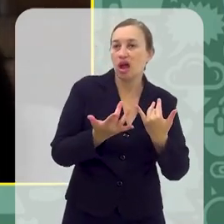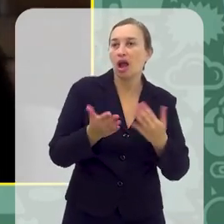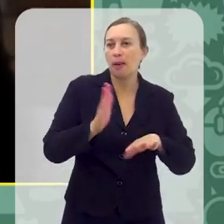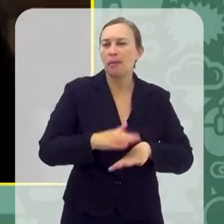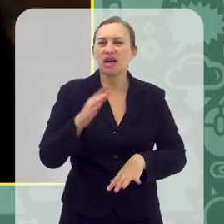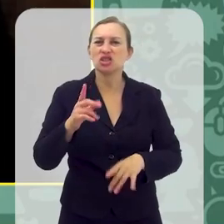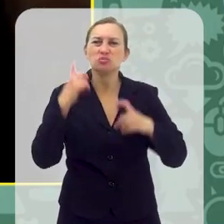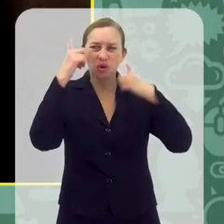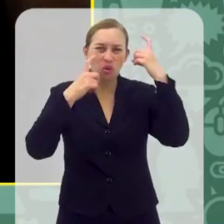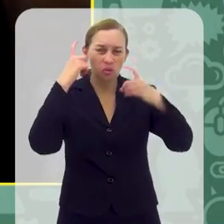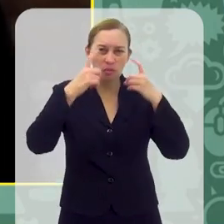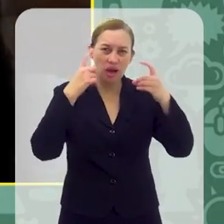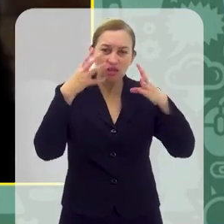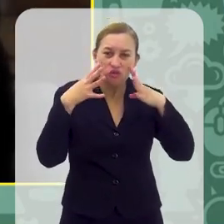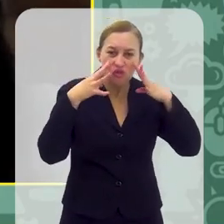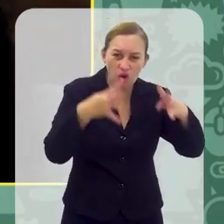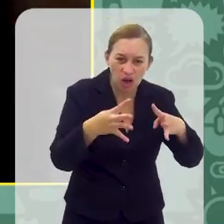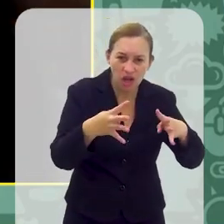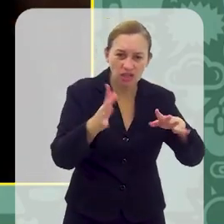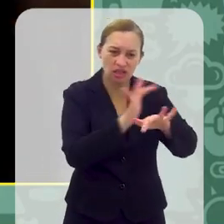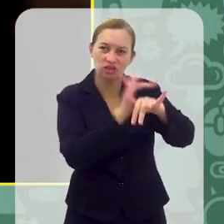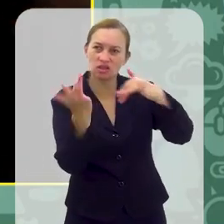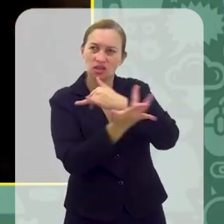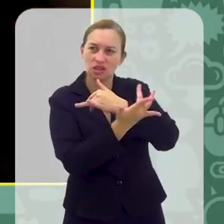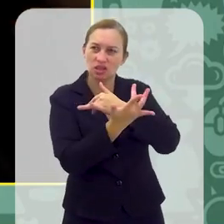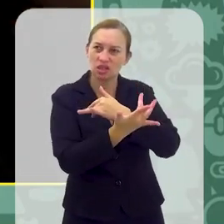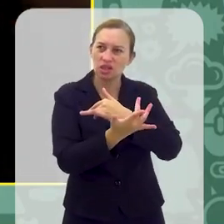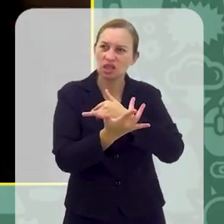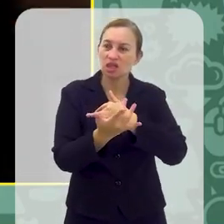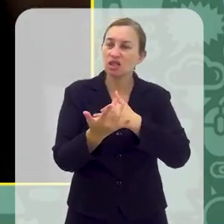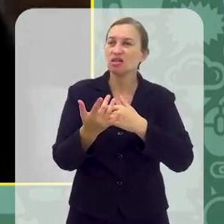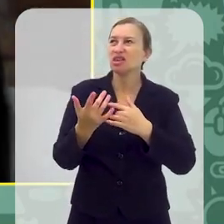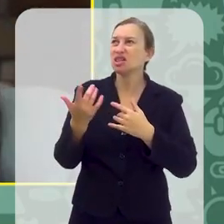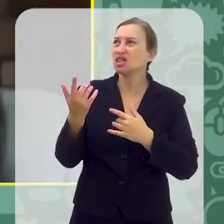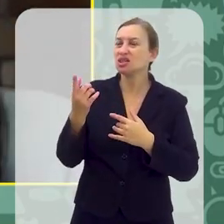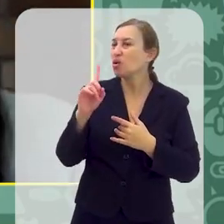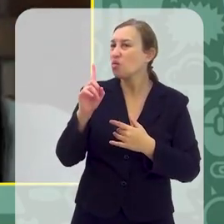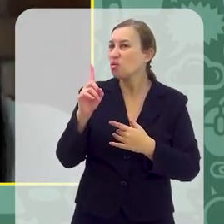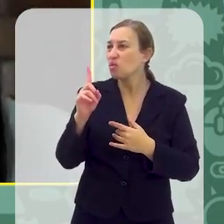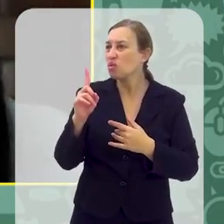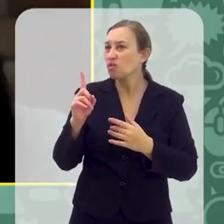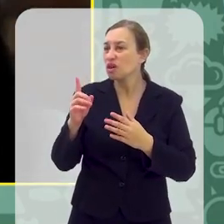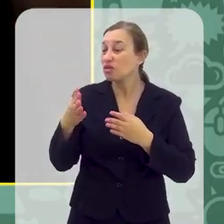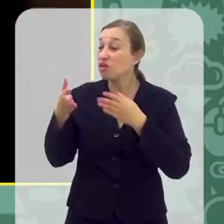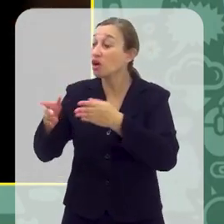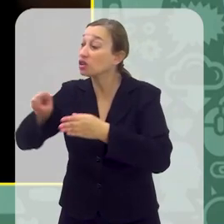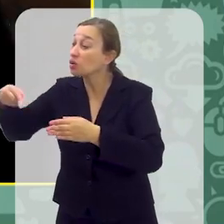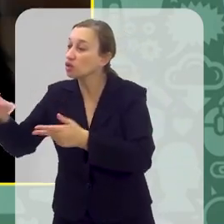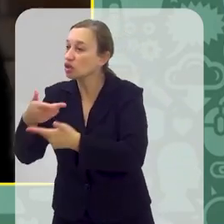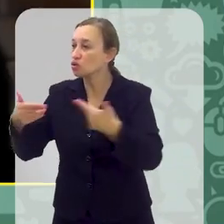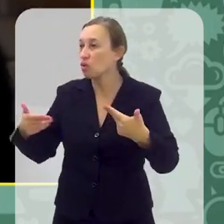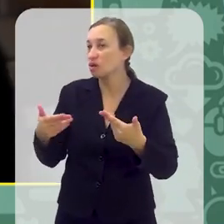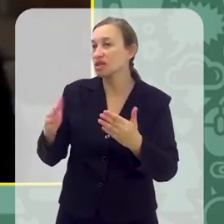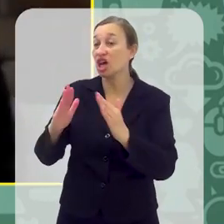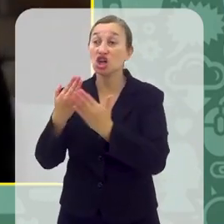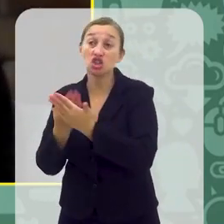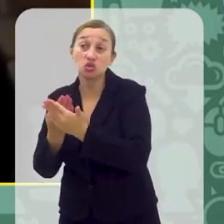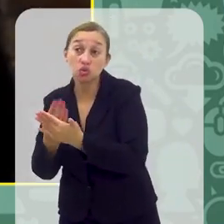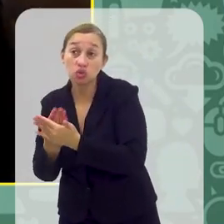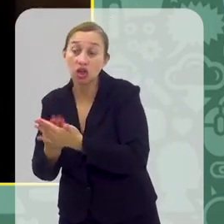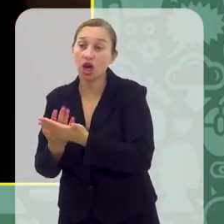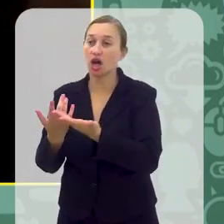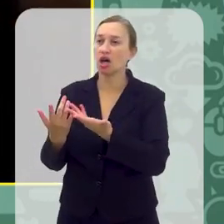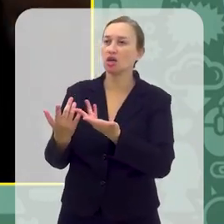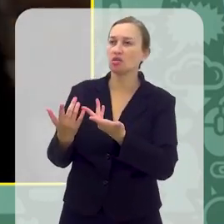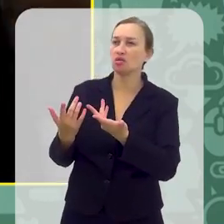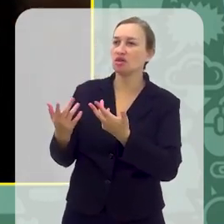né, às vezes a gente fica mais preocupado com o tempo que fica na rede e esquece de olhar o tempo que não está fazendo outras coisas, então, está estudando, está fazendo uma atividade física,